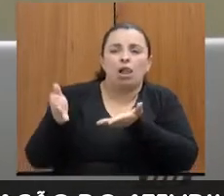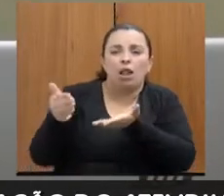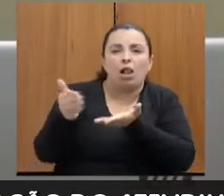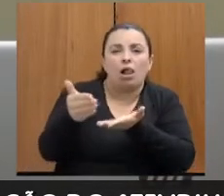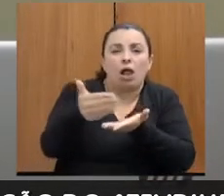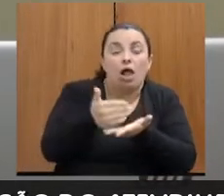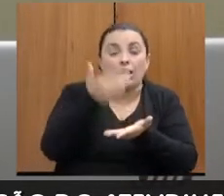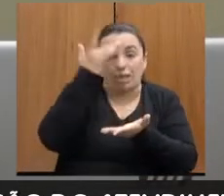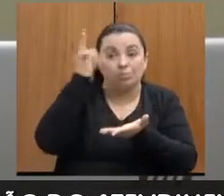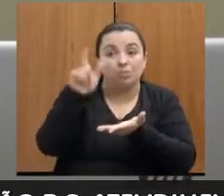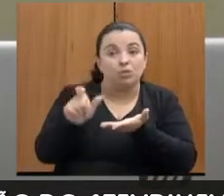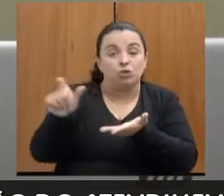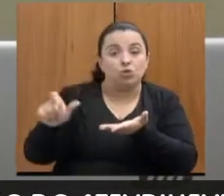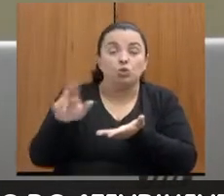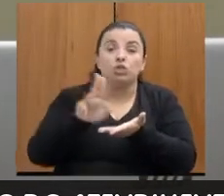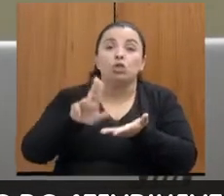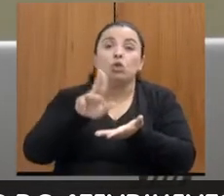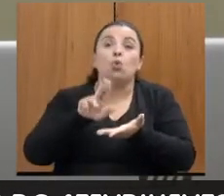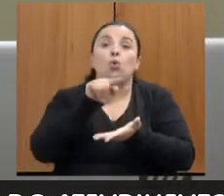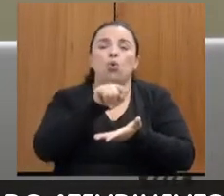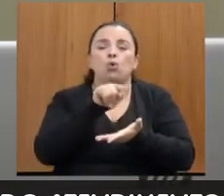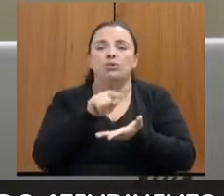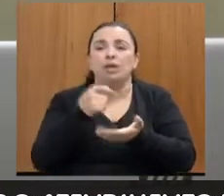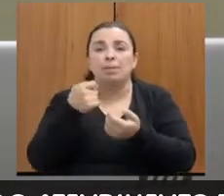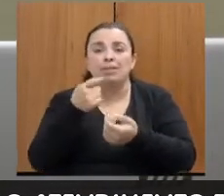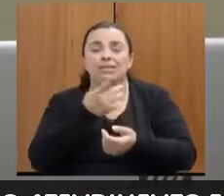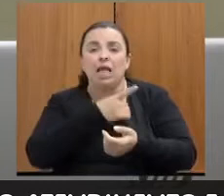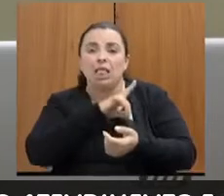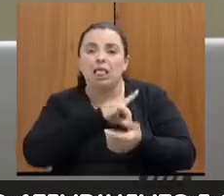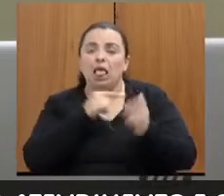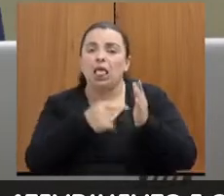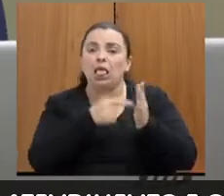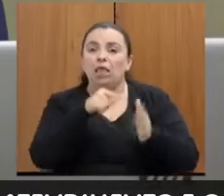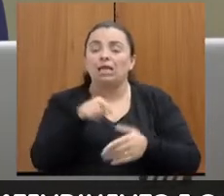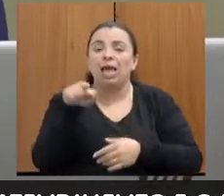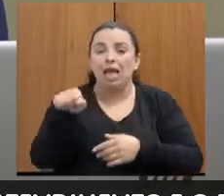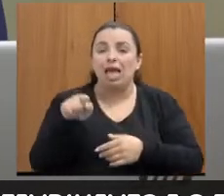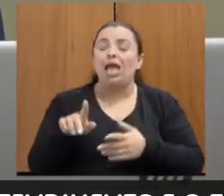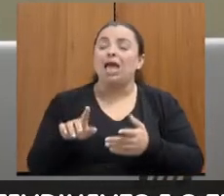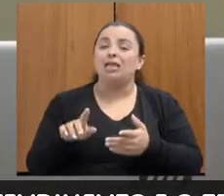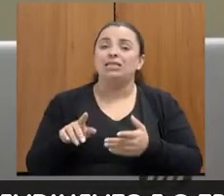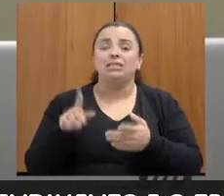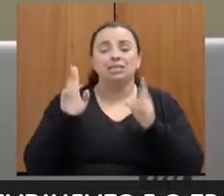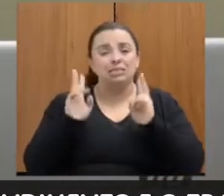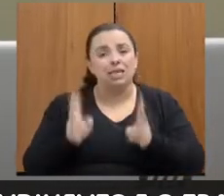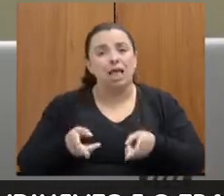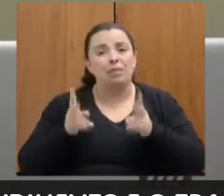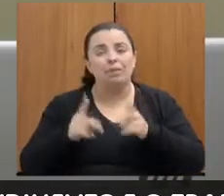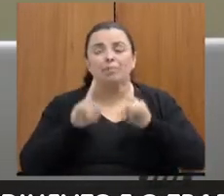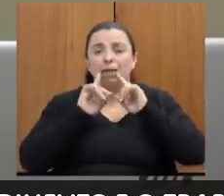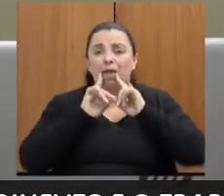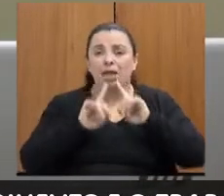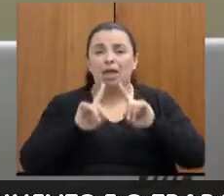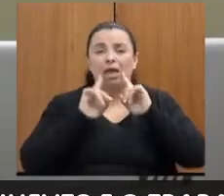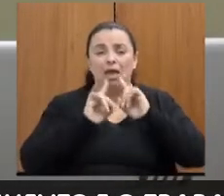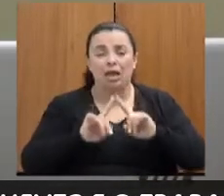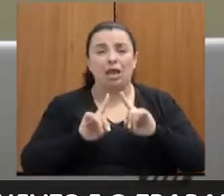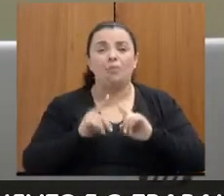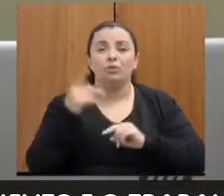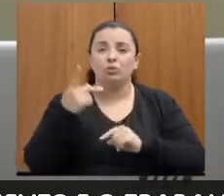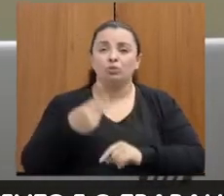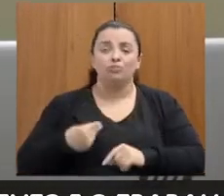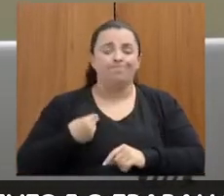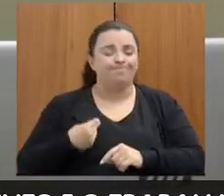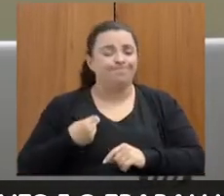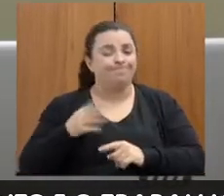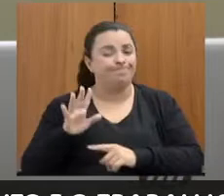serviço, que demandam maior atenção, que queixam-se recorrentemente, às vezes, de realidades muito difíceis que